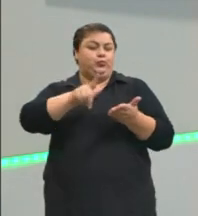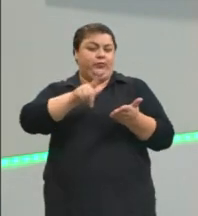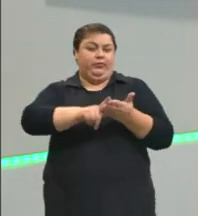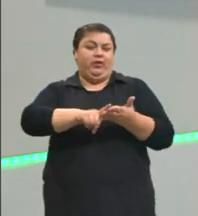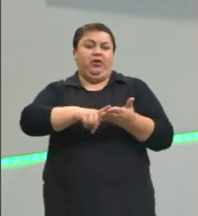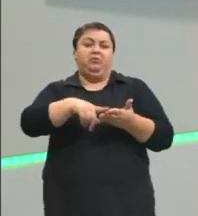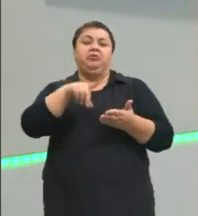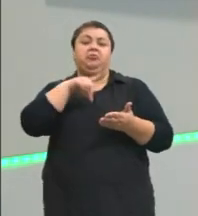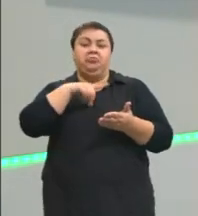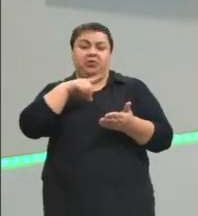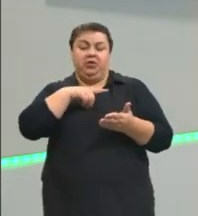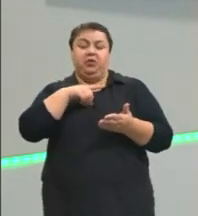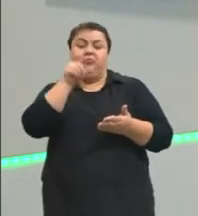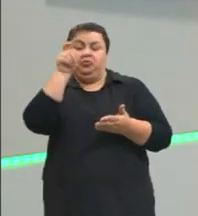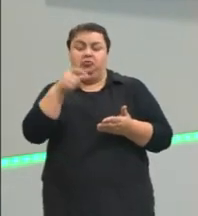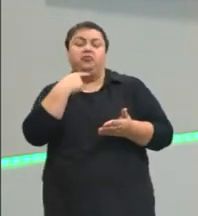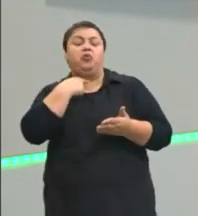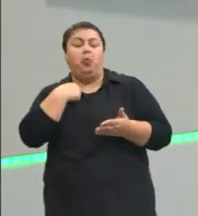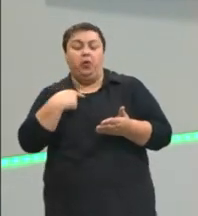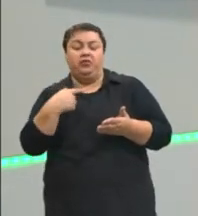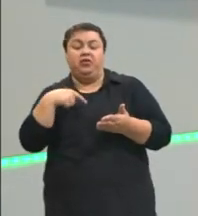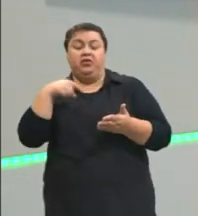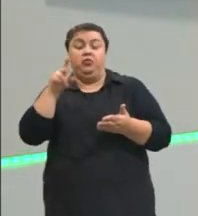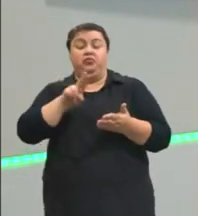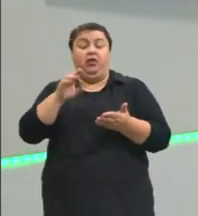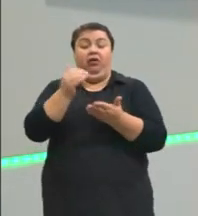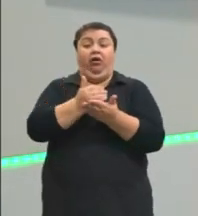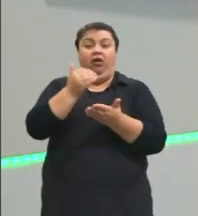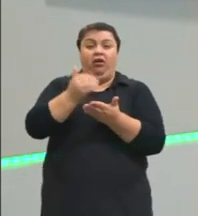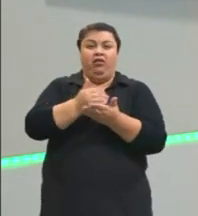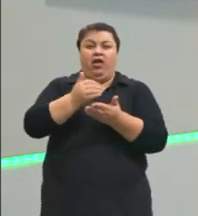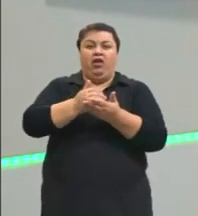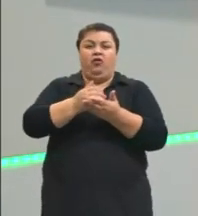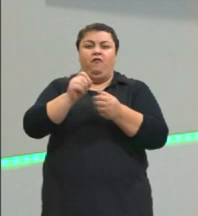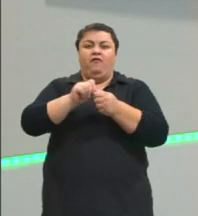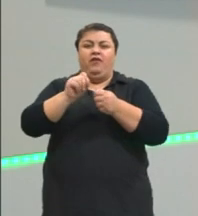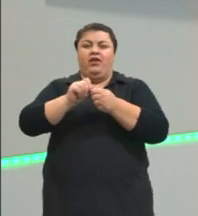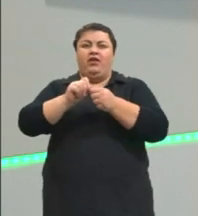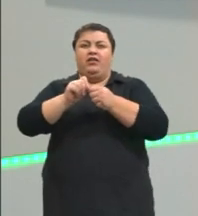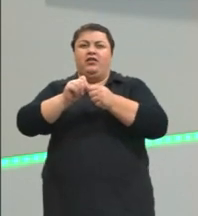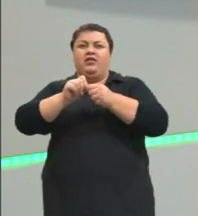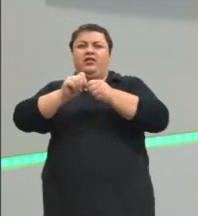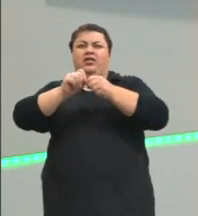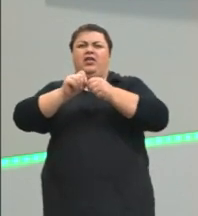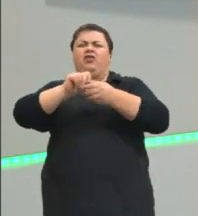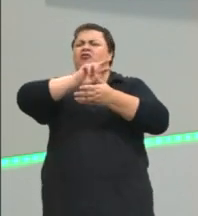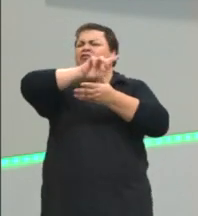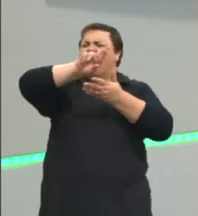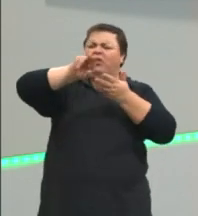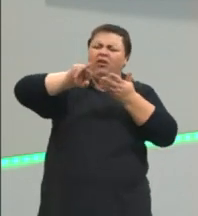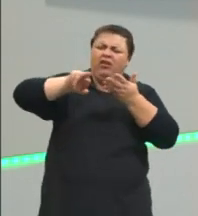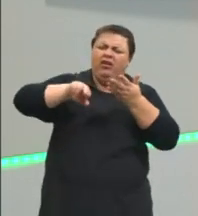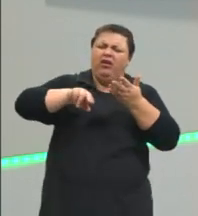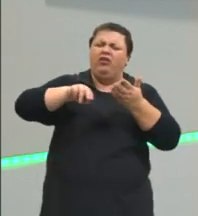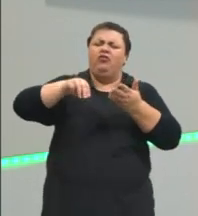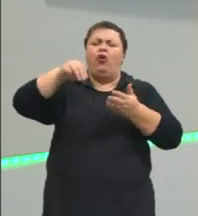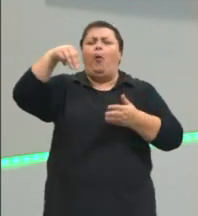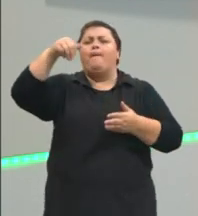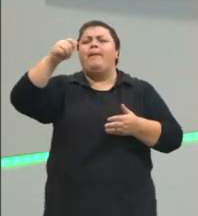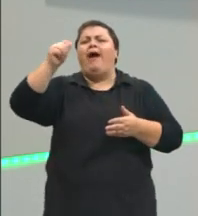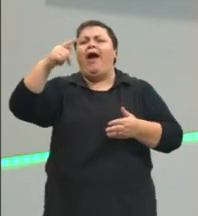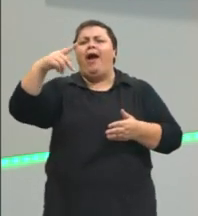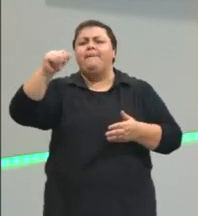gosta de ter suas anotações num caderno, fazer mapa mental, fazer fluxograma. Mas é importante que vocês